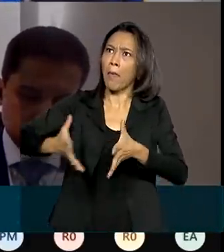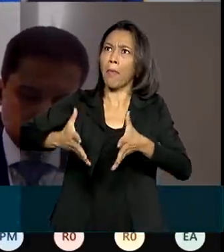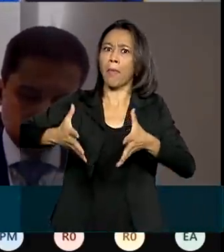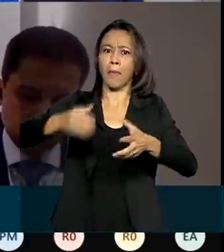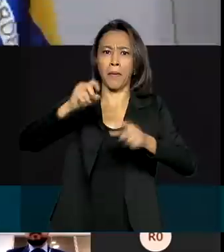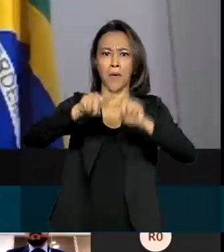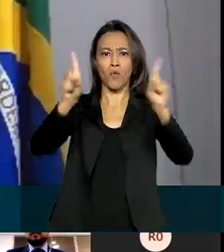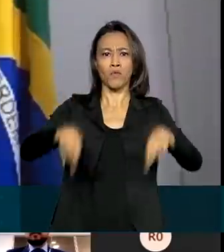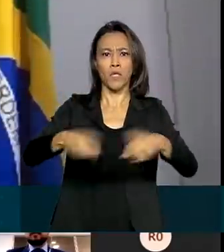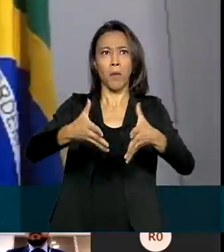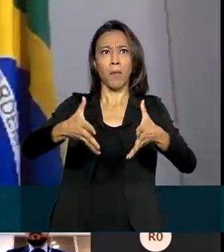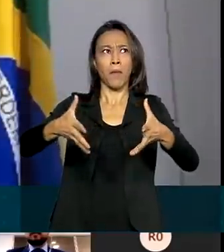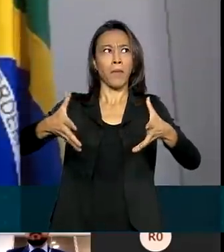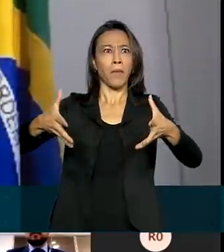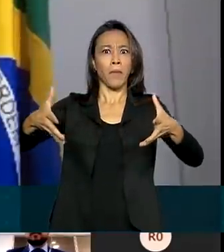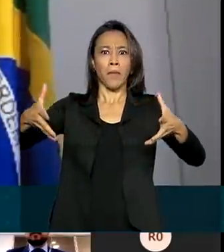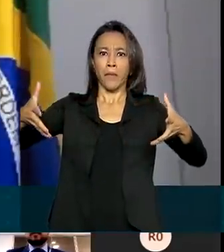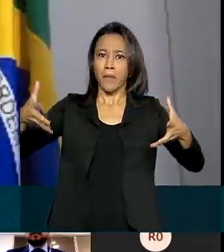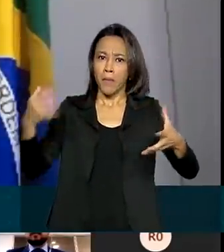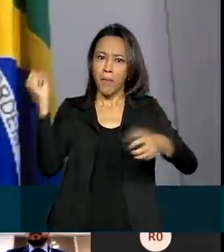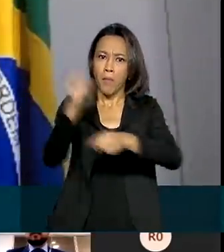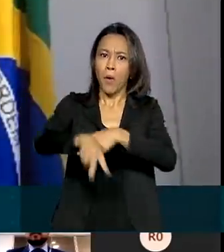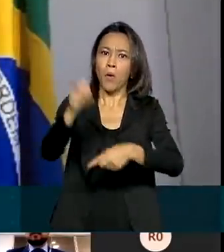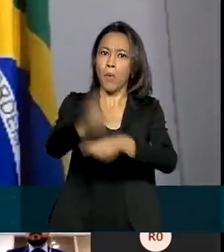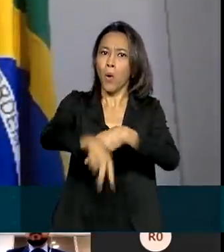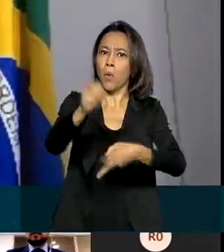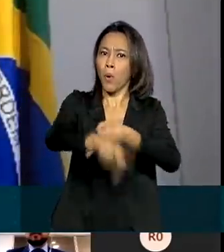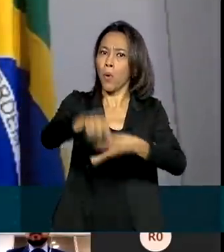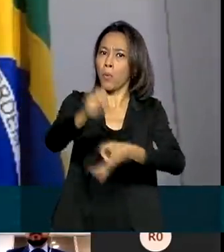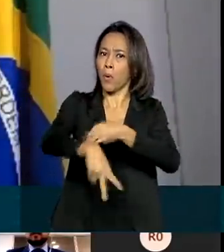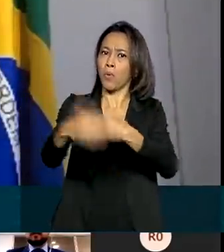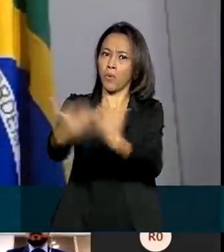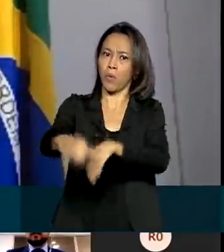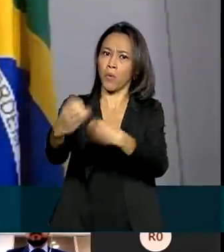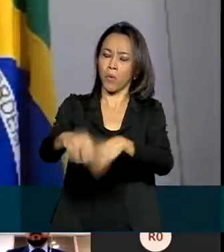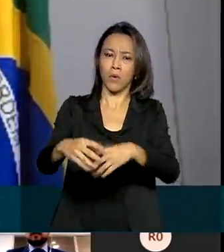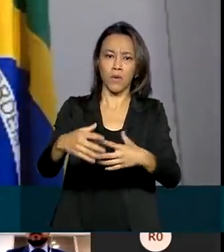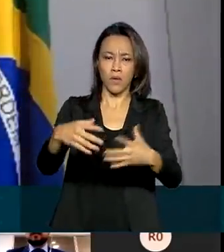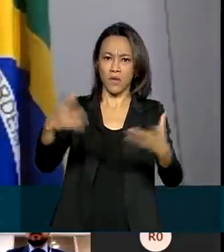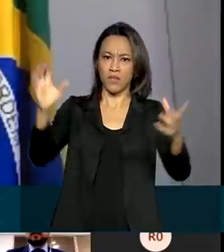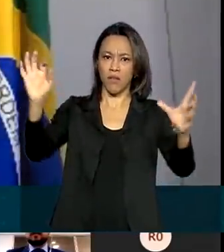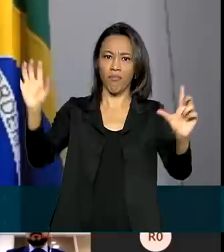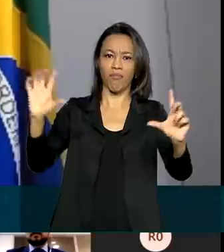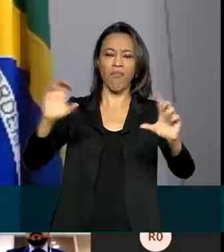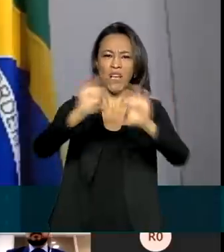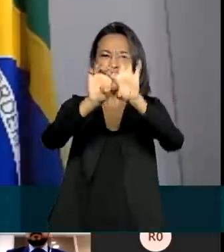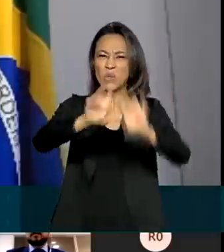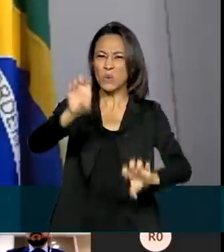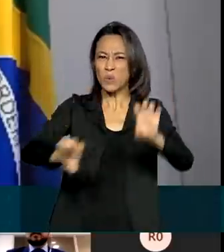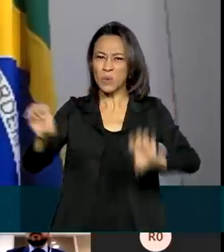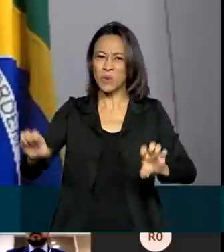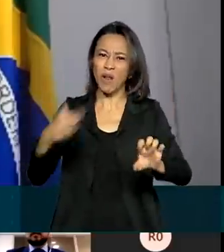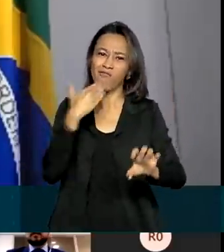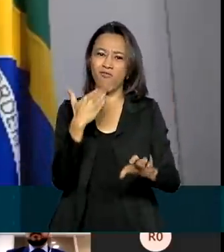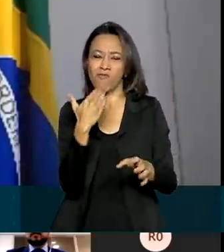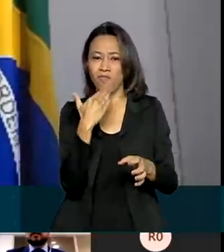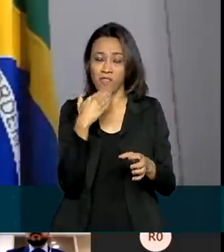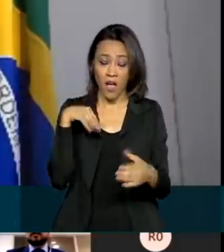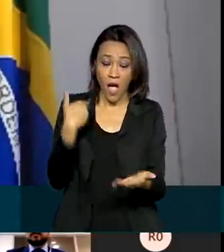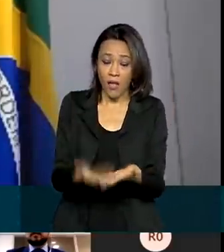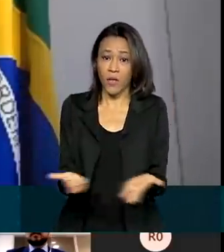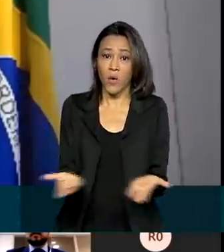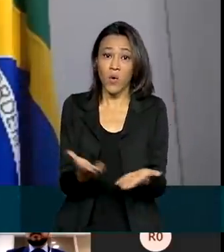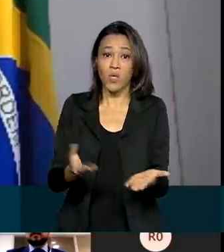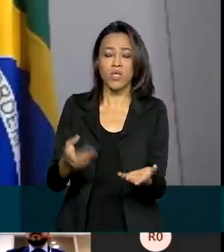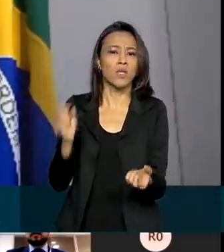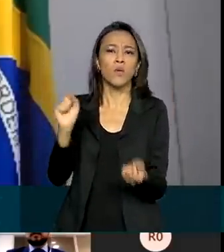mecanismos de gestão do Estado só deterioraram. Praticamente hoje não temos mecanismos de punição e